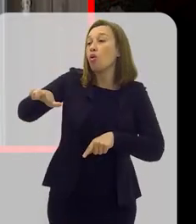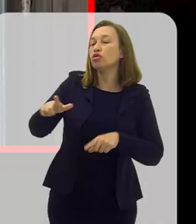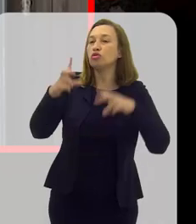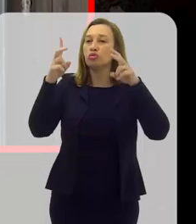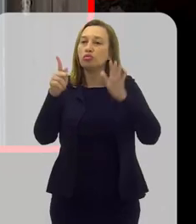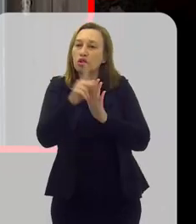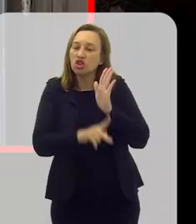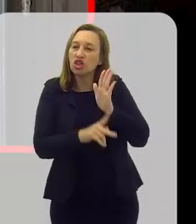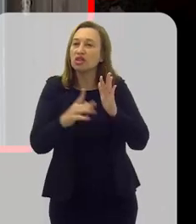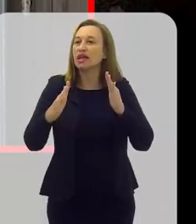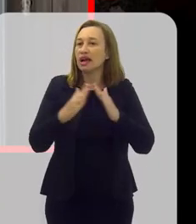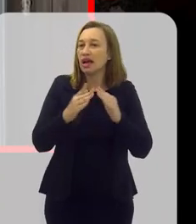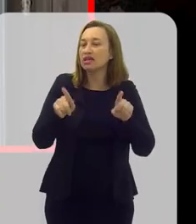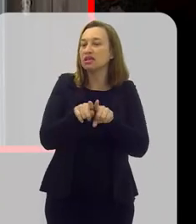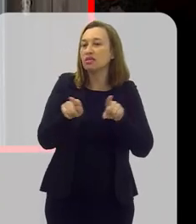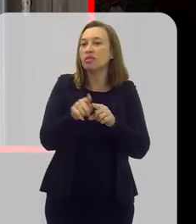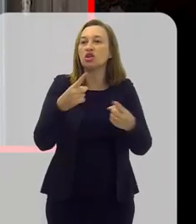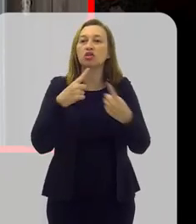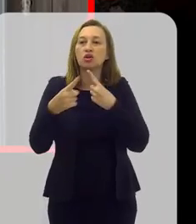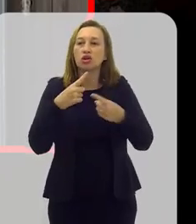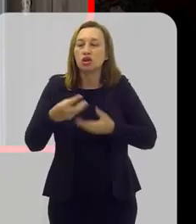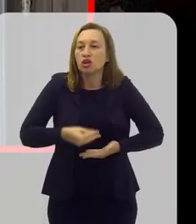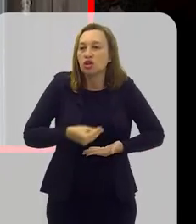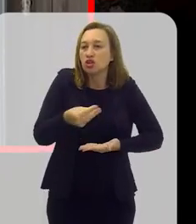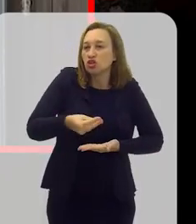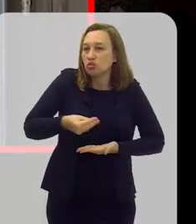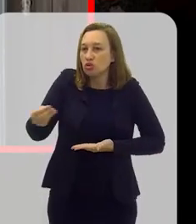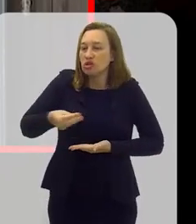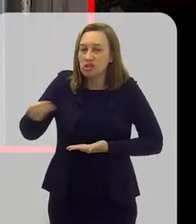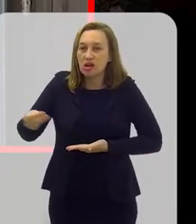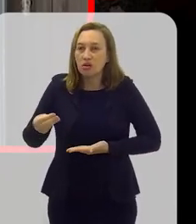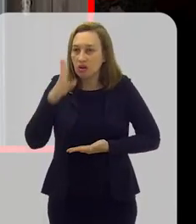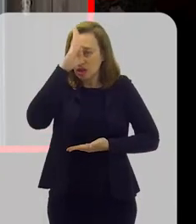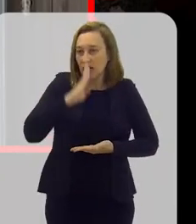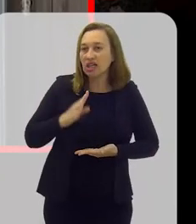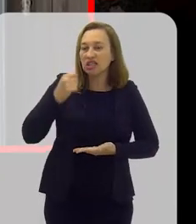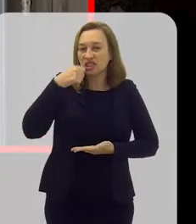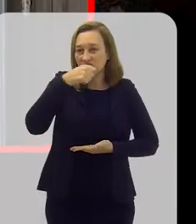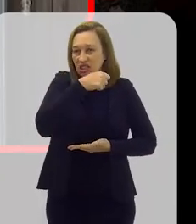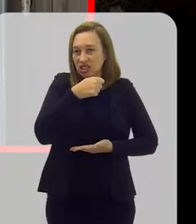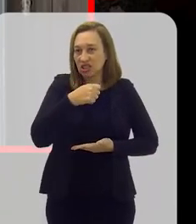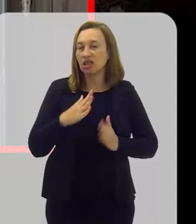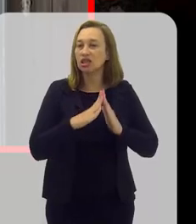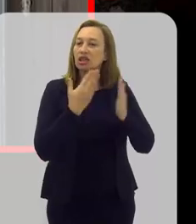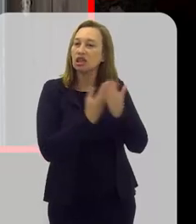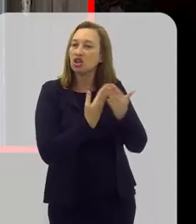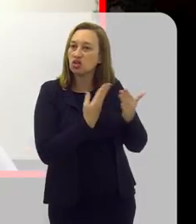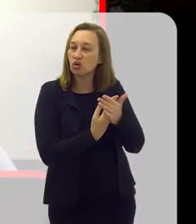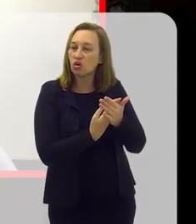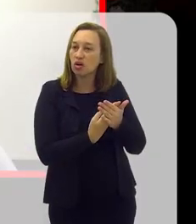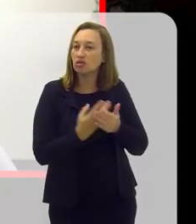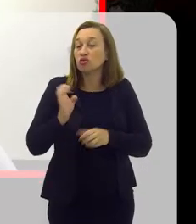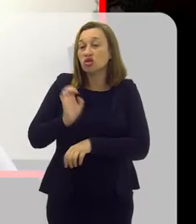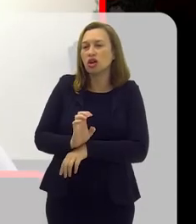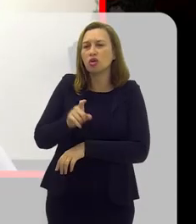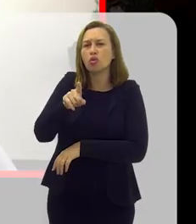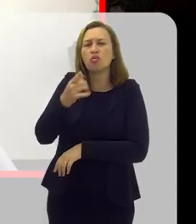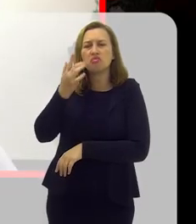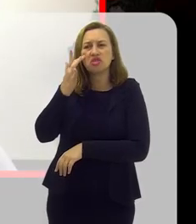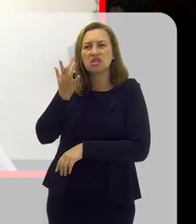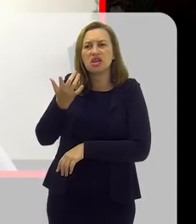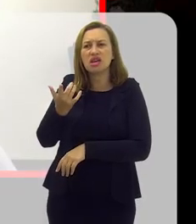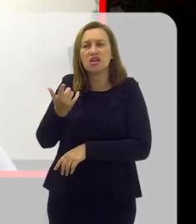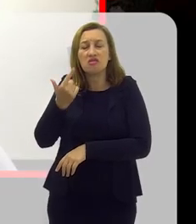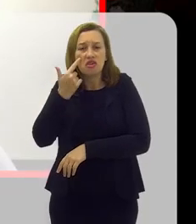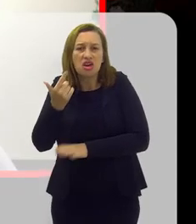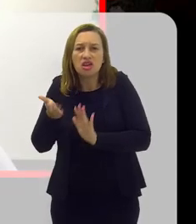é discutido aqui na casa é o da distribuição gratuita de escovas de dente nas escolas que são administradas pelo Estado. Como é que você